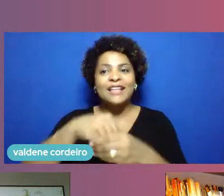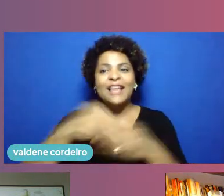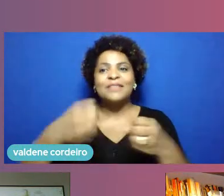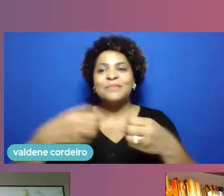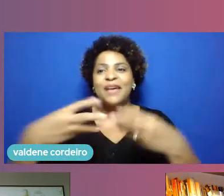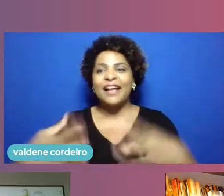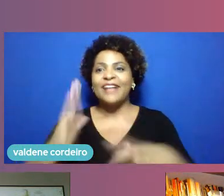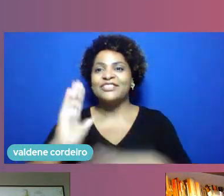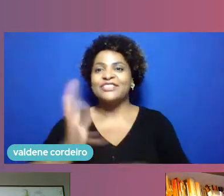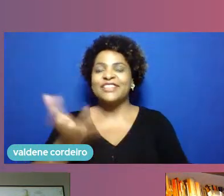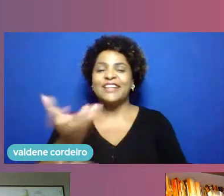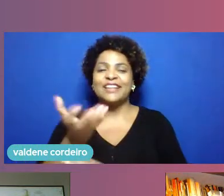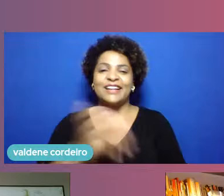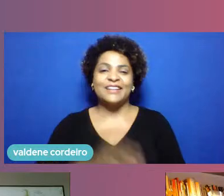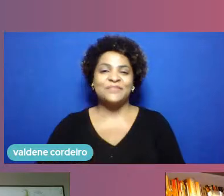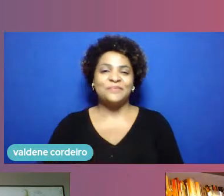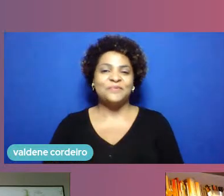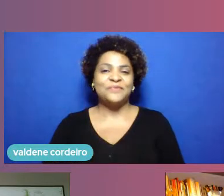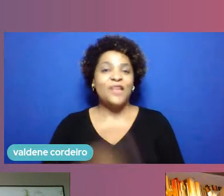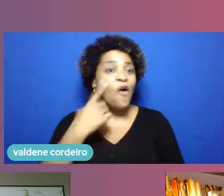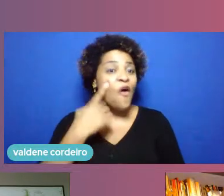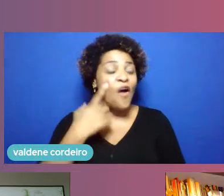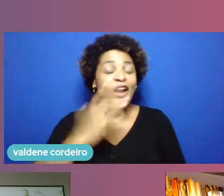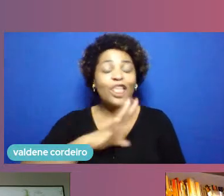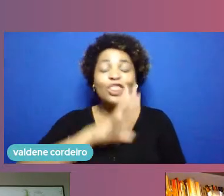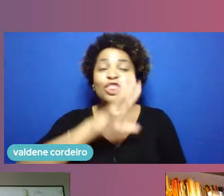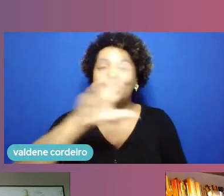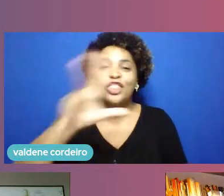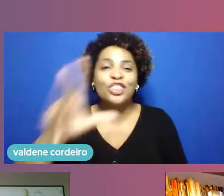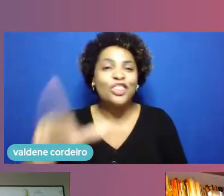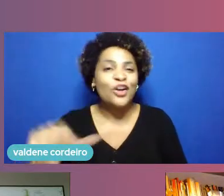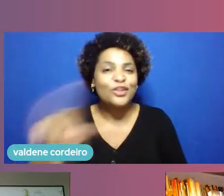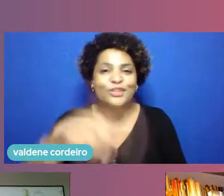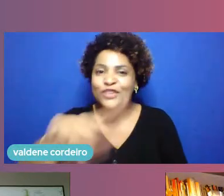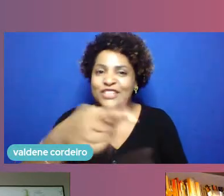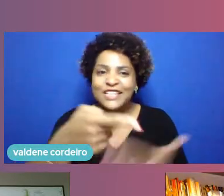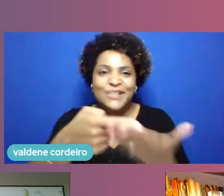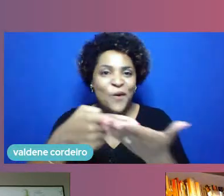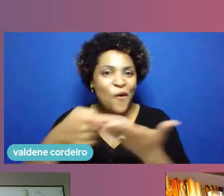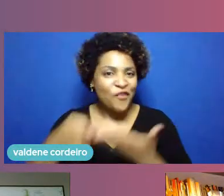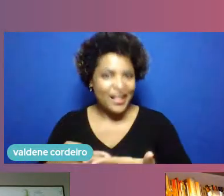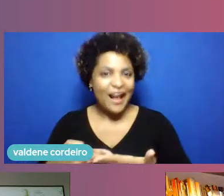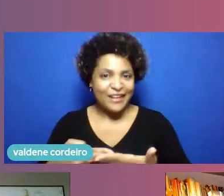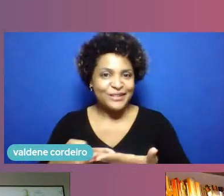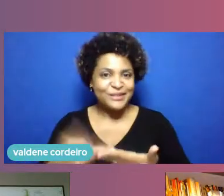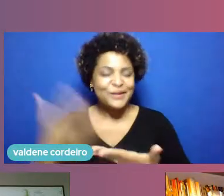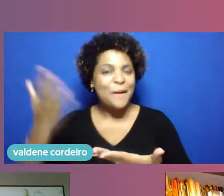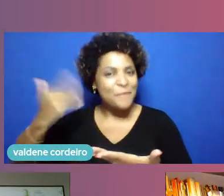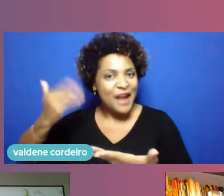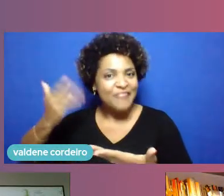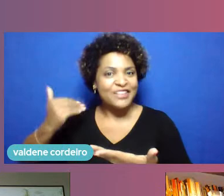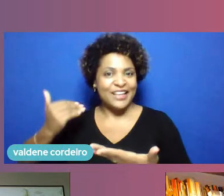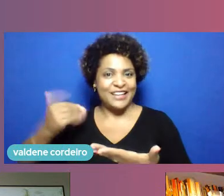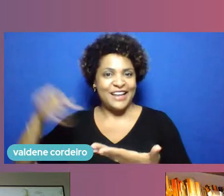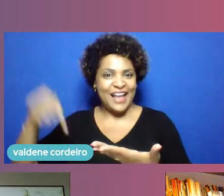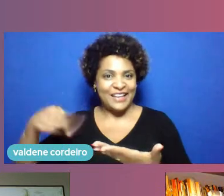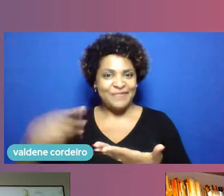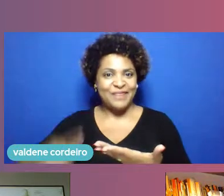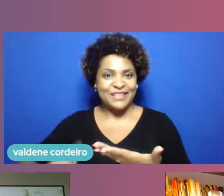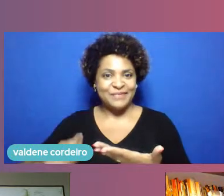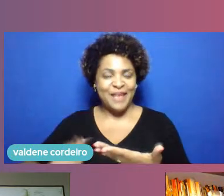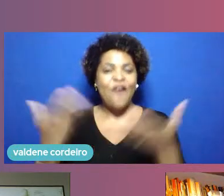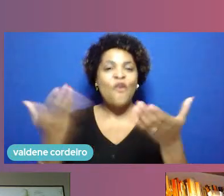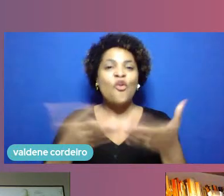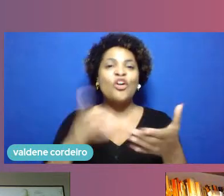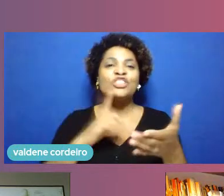olha vocês estão todos convidados e convidadas para atuarem como ouvintes hoje nós temos um conjunto de professores da